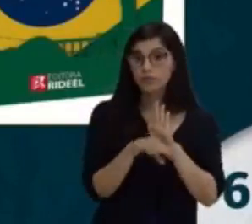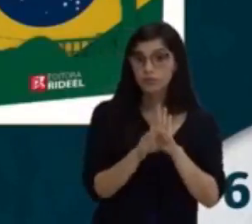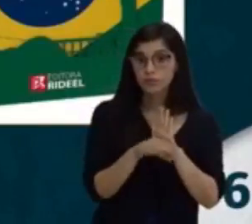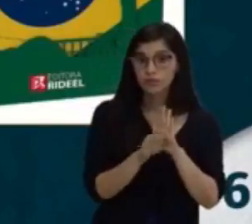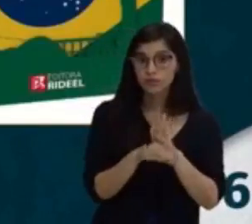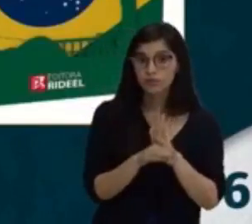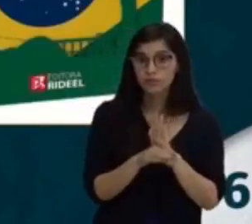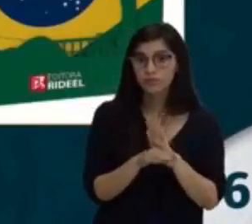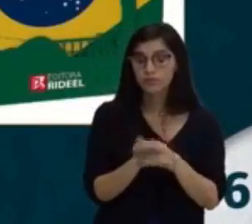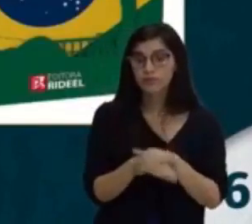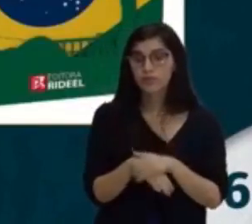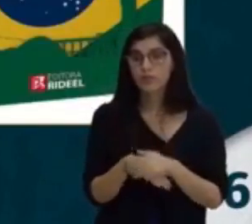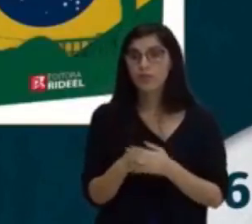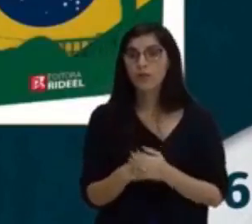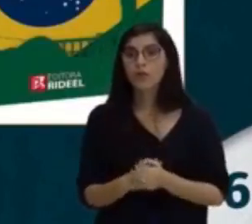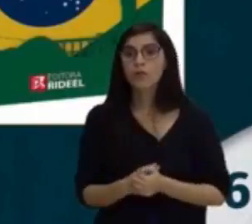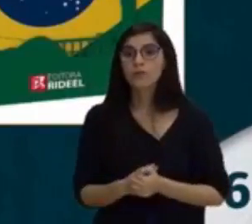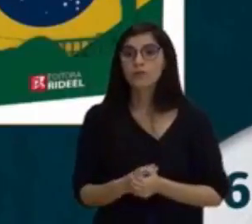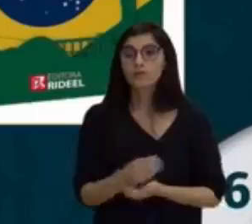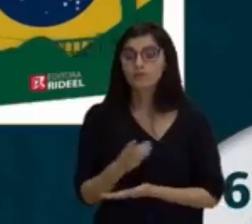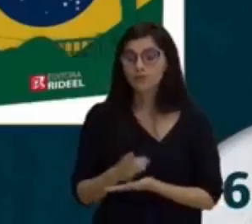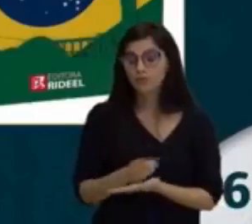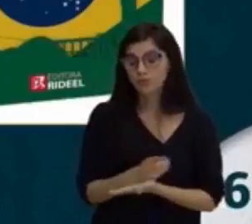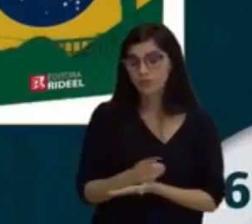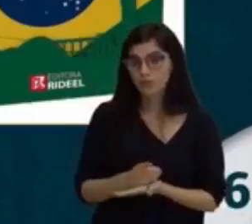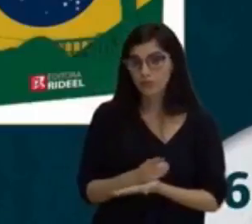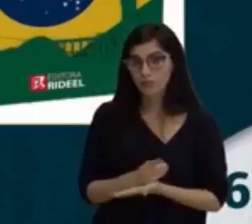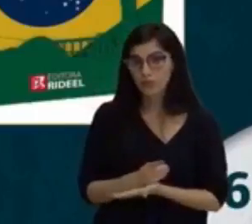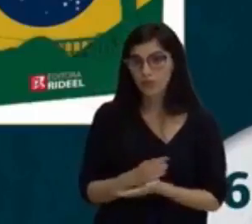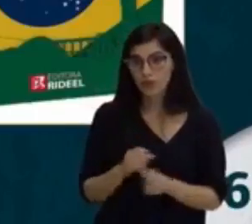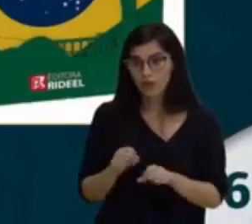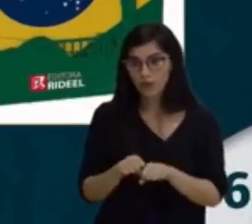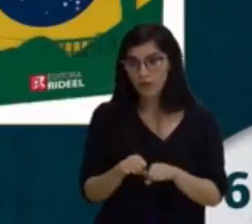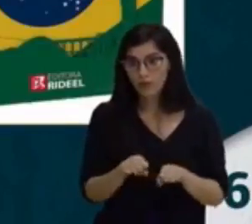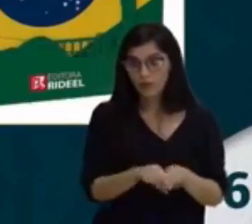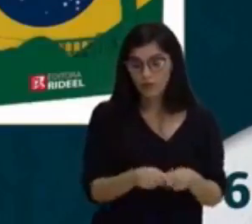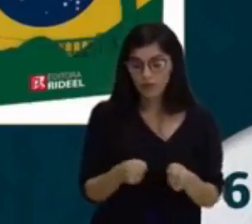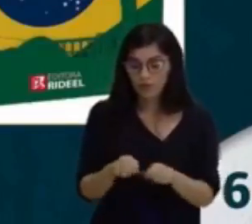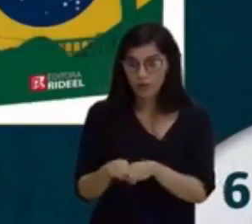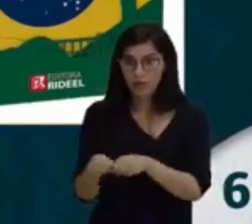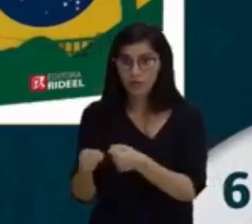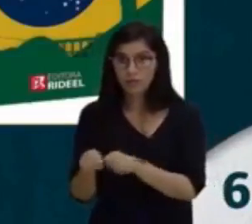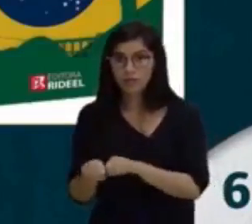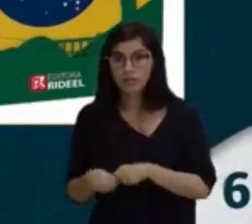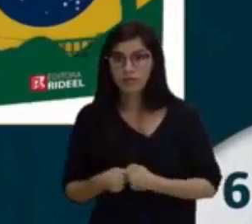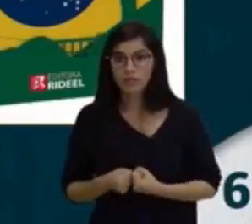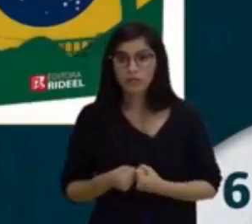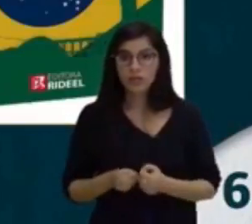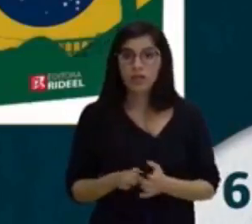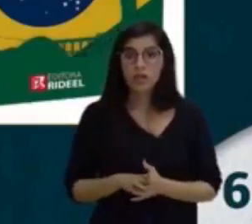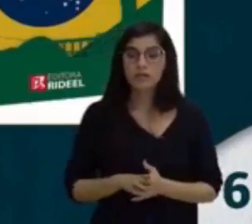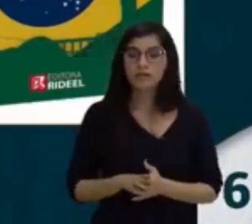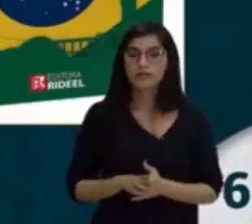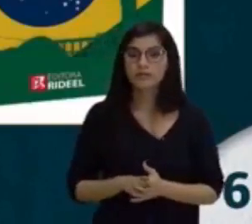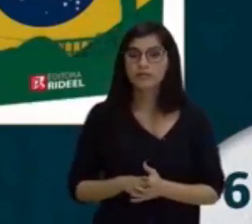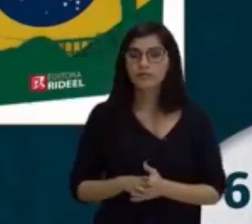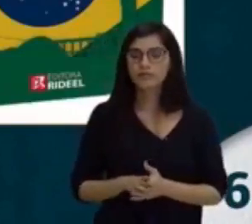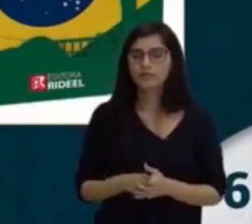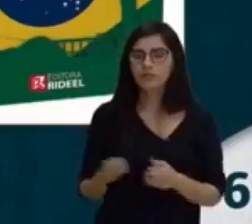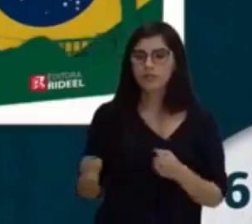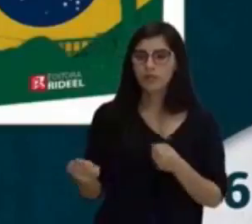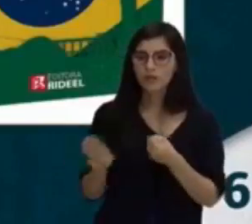Então, segundo o dicionário, a flexibilidade, é o que nós vamos ver agora, é um substantivo feminino.